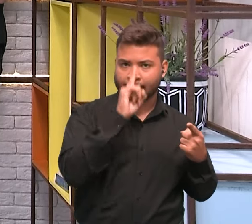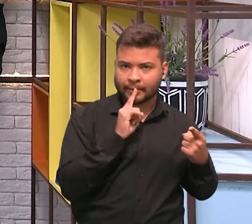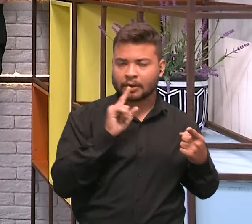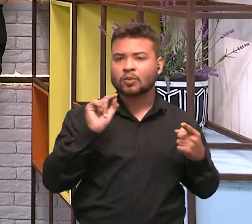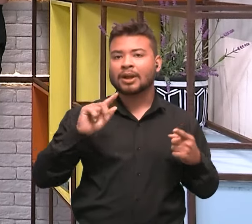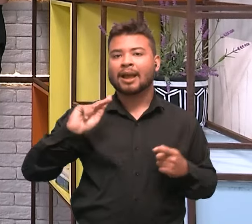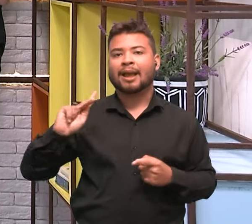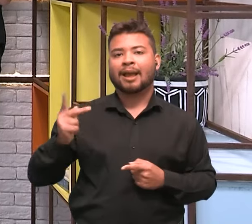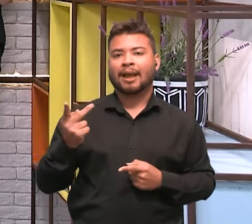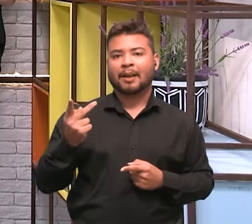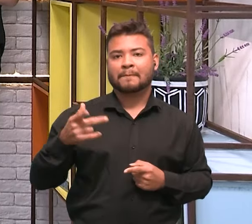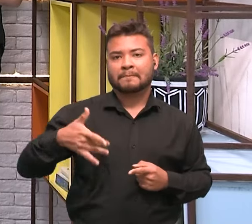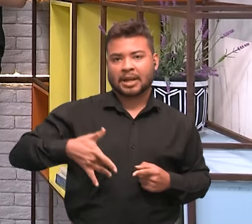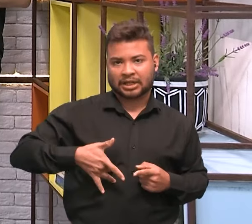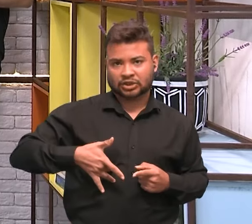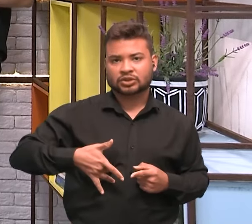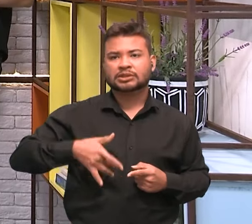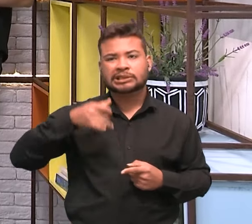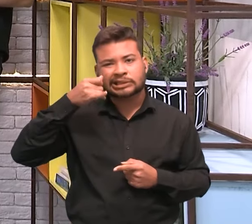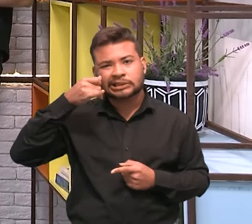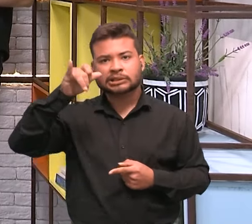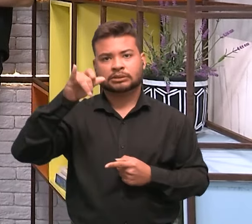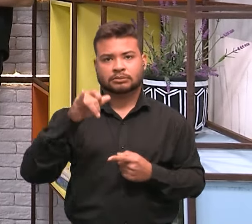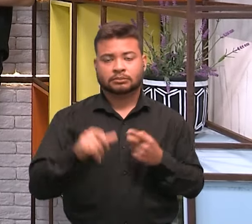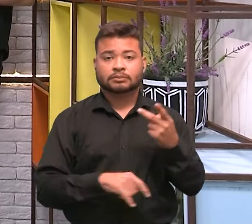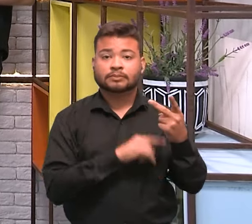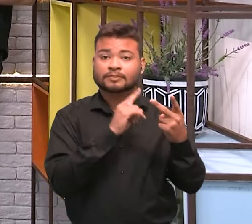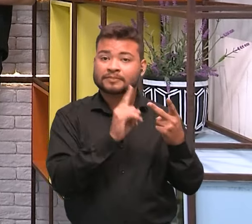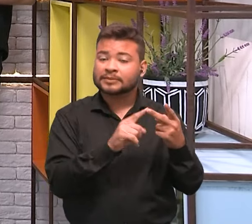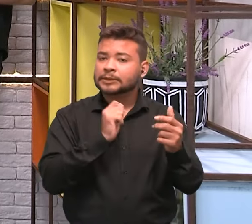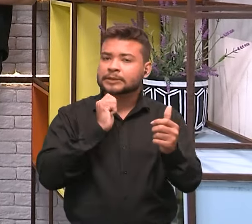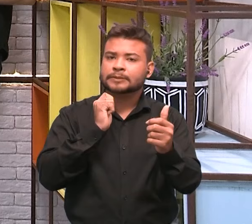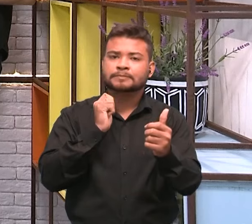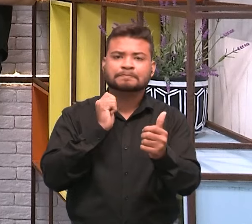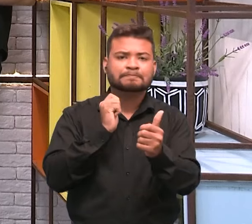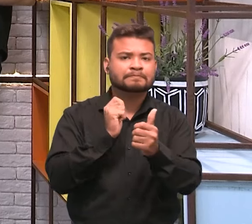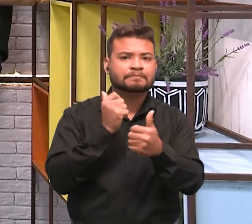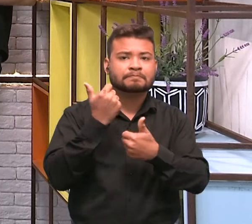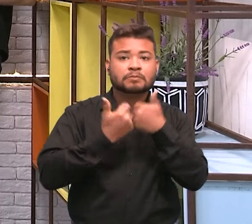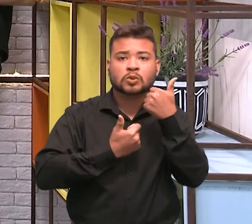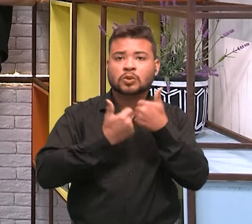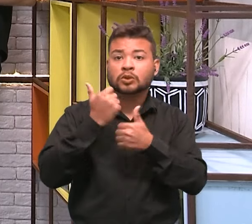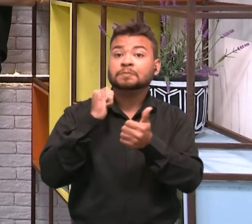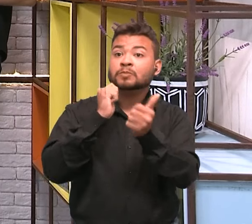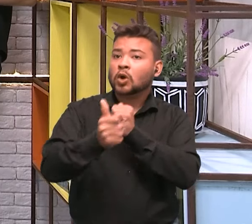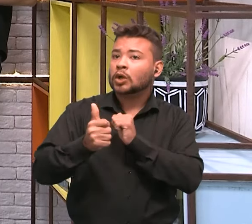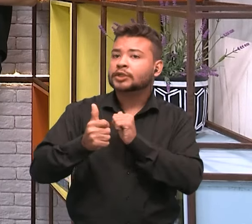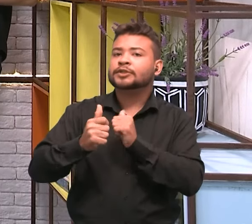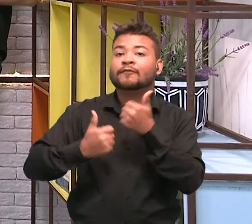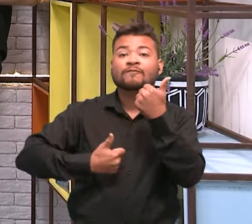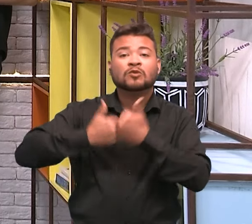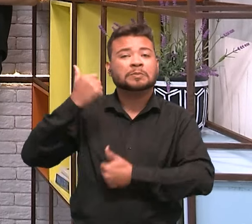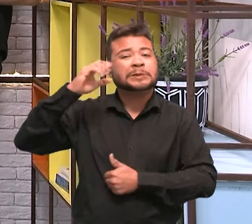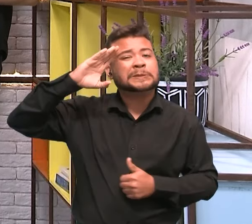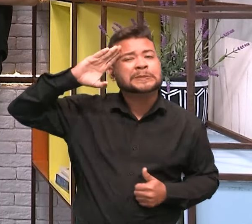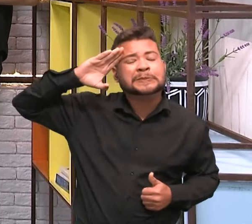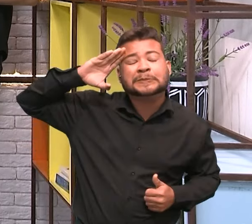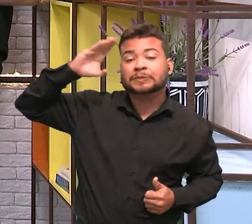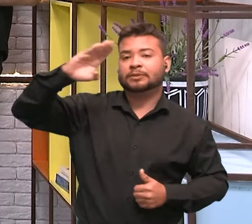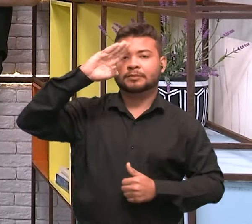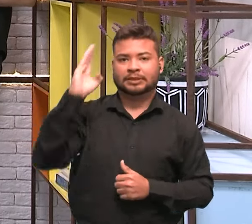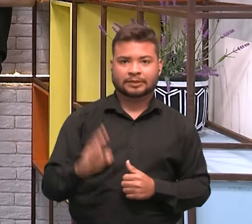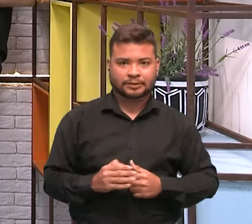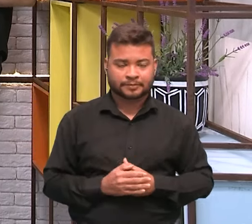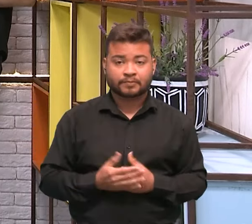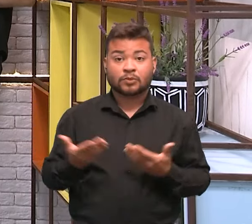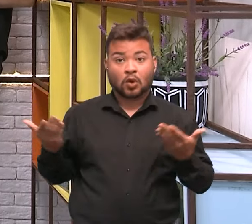hepatites virais. E o segundo fala do esporte mais popular entre os brasileiros, o futebol. A partir de hoje, até quinta, a